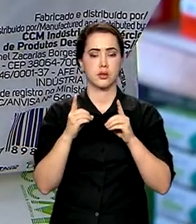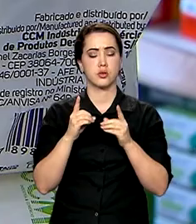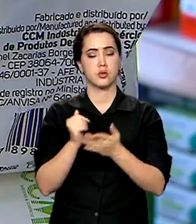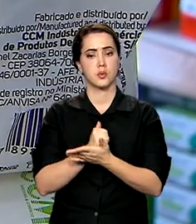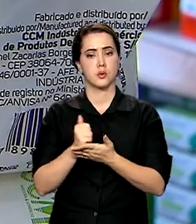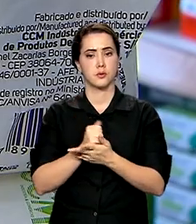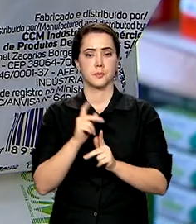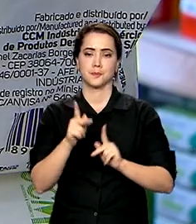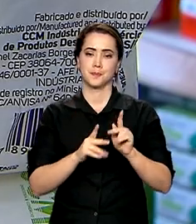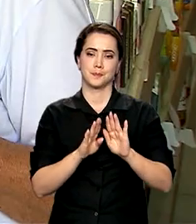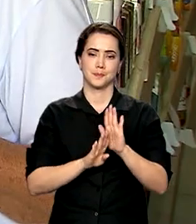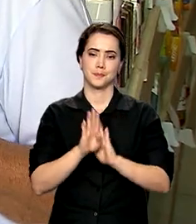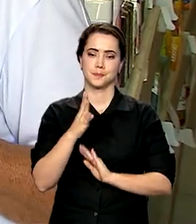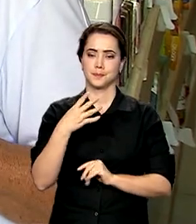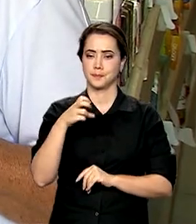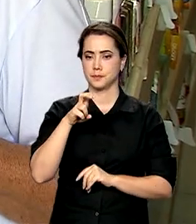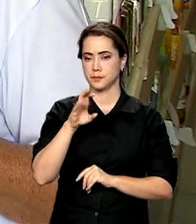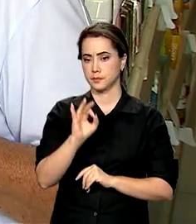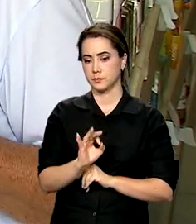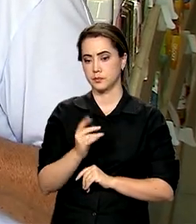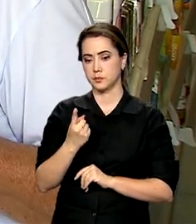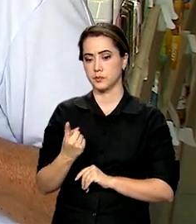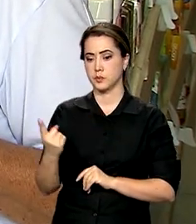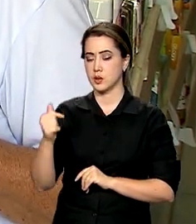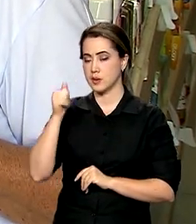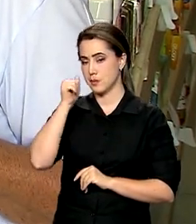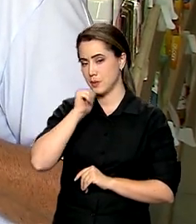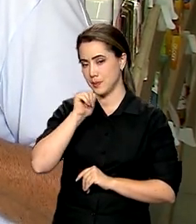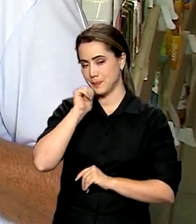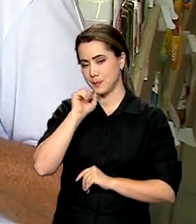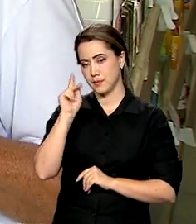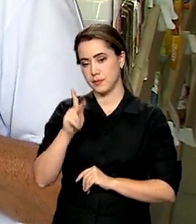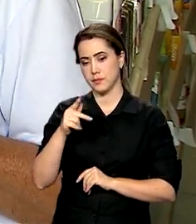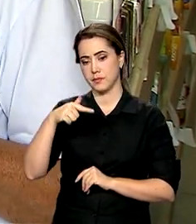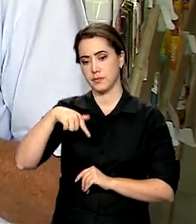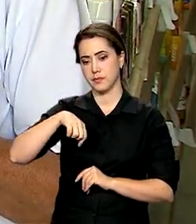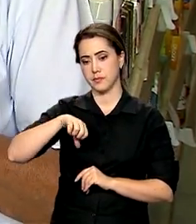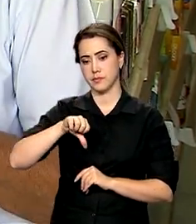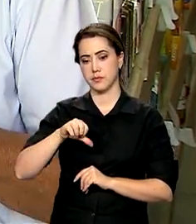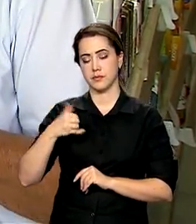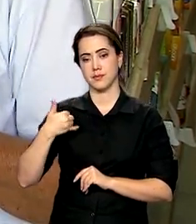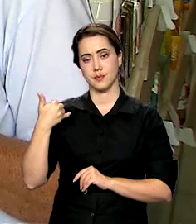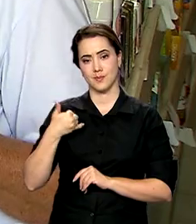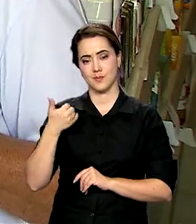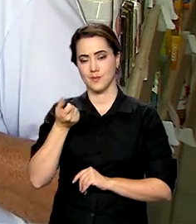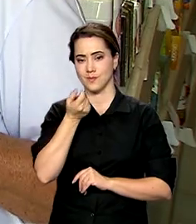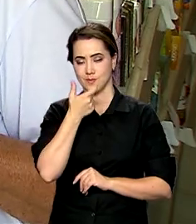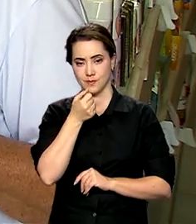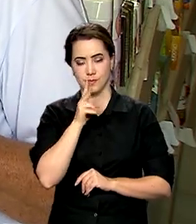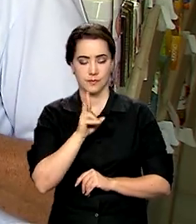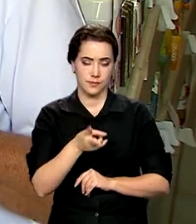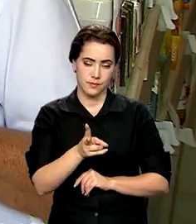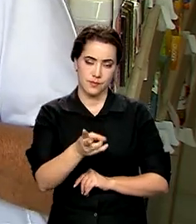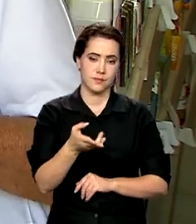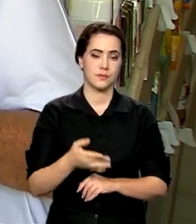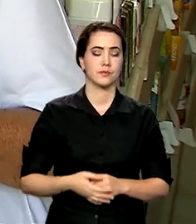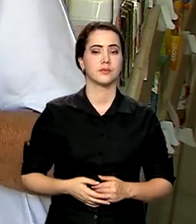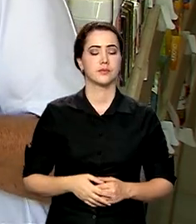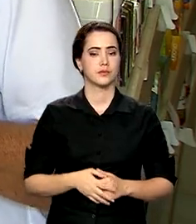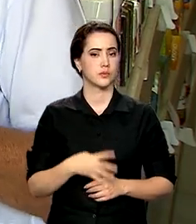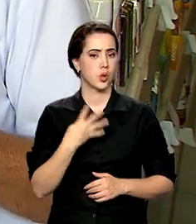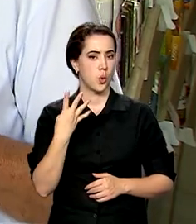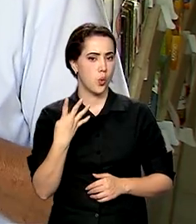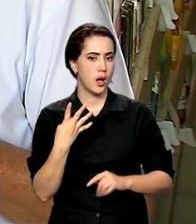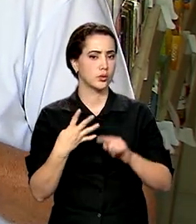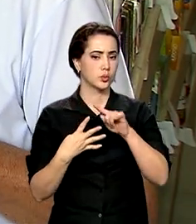45%. Essa aposentada de 79 anos toma remédios de uso contínuo. Quatro